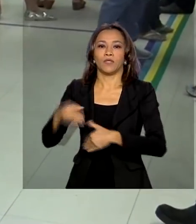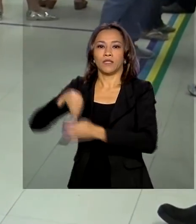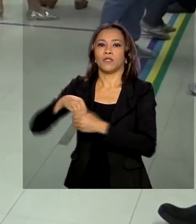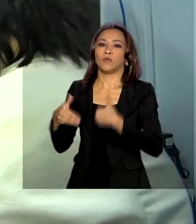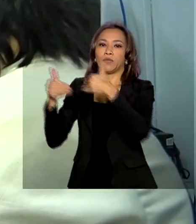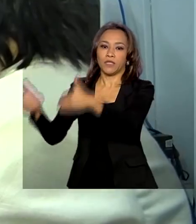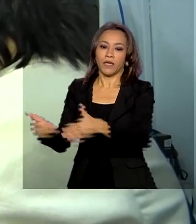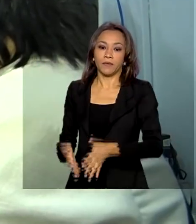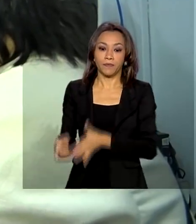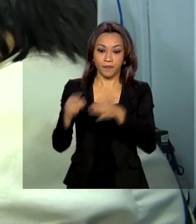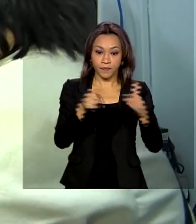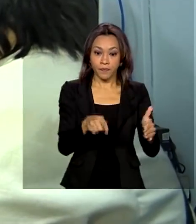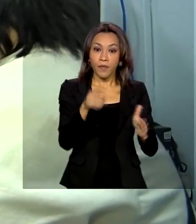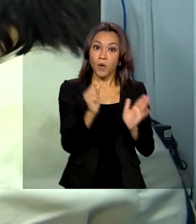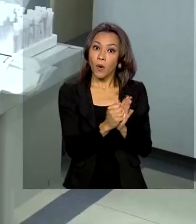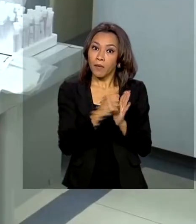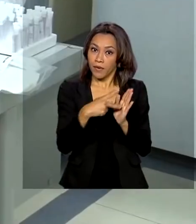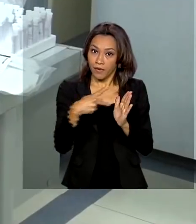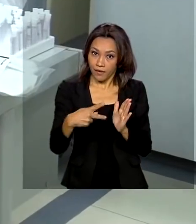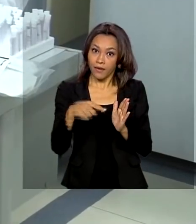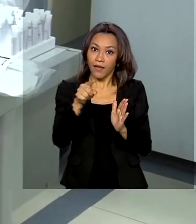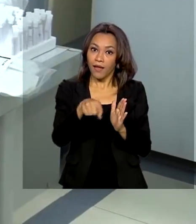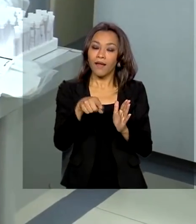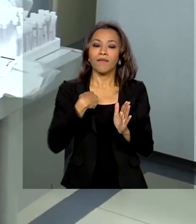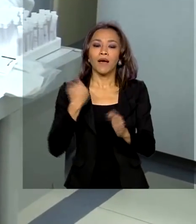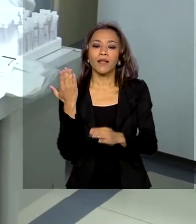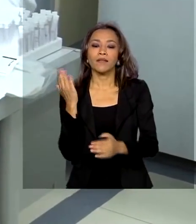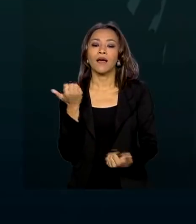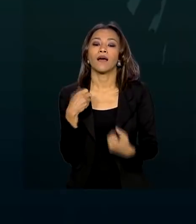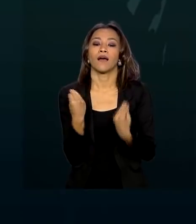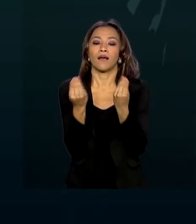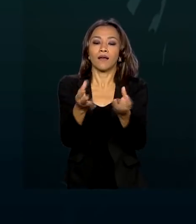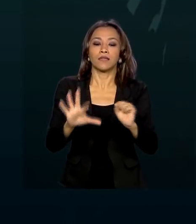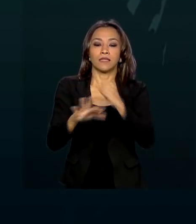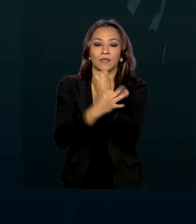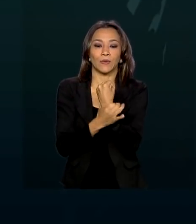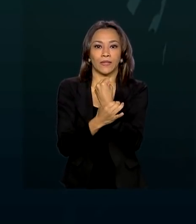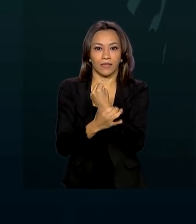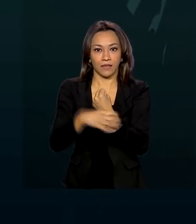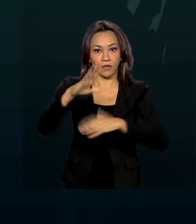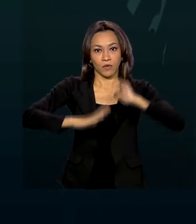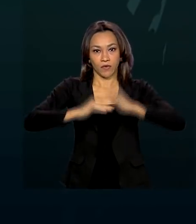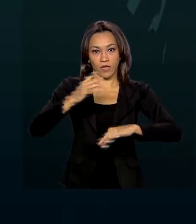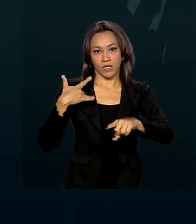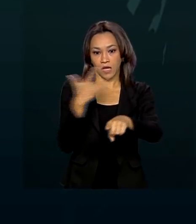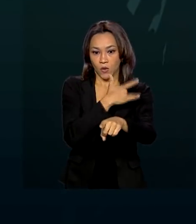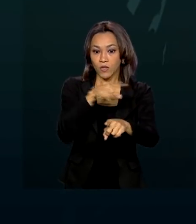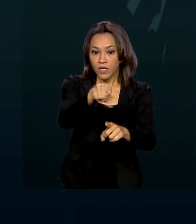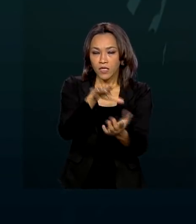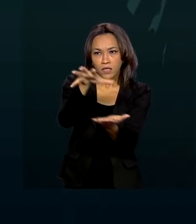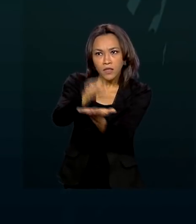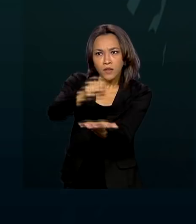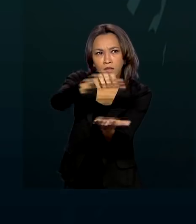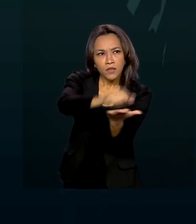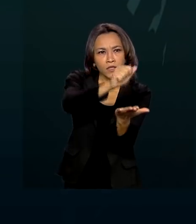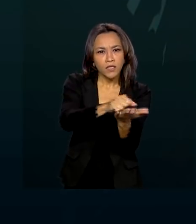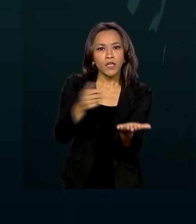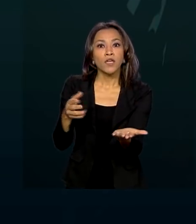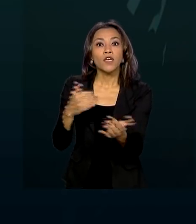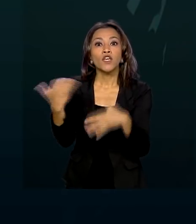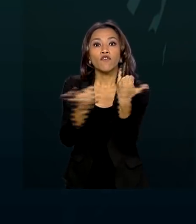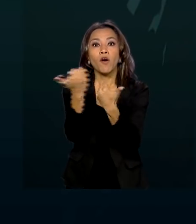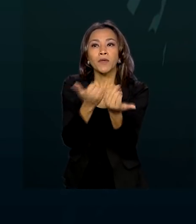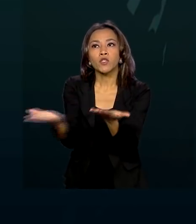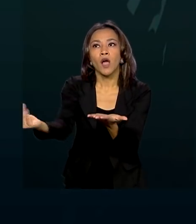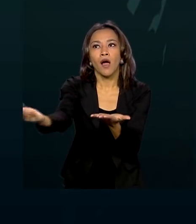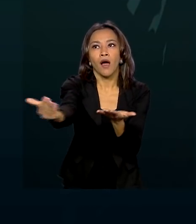Tratcov foi criado para dar mais segurança aos profissionais de saúde. Ele facilita a coleta de dados e agiliza o tratamento.